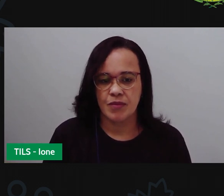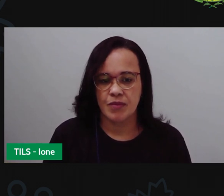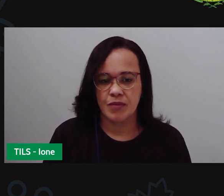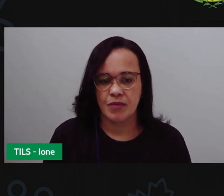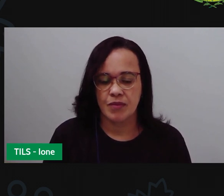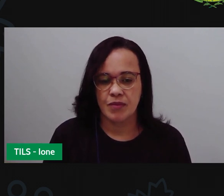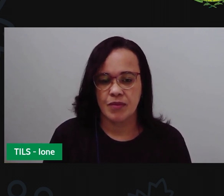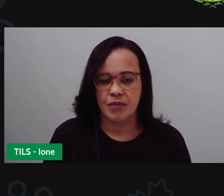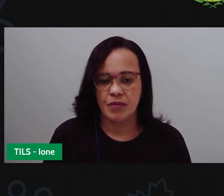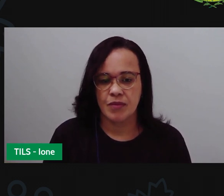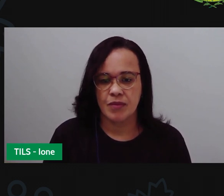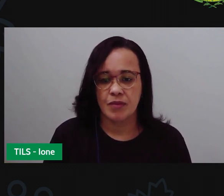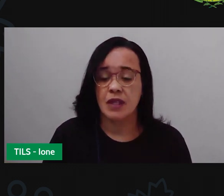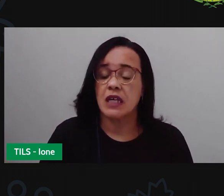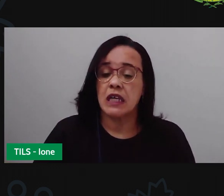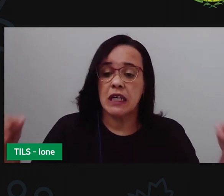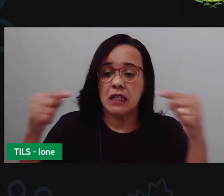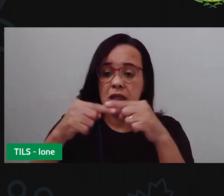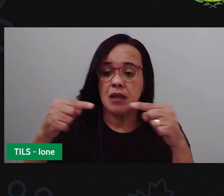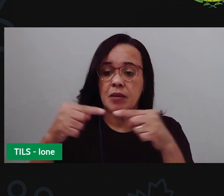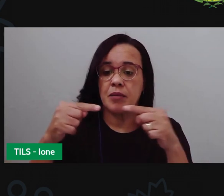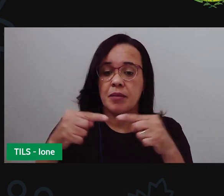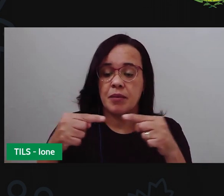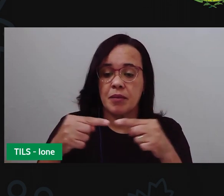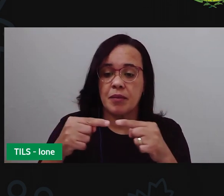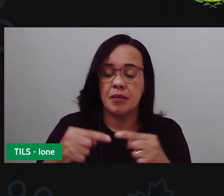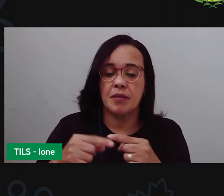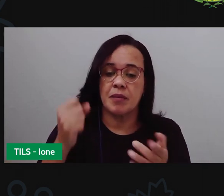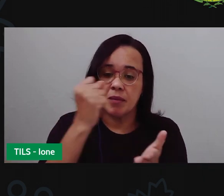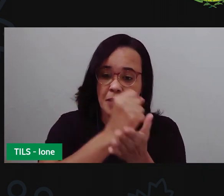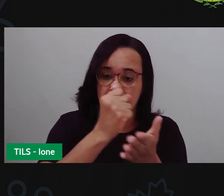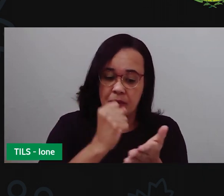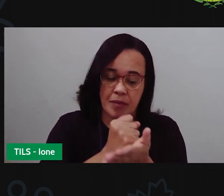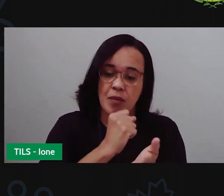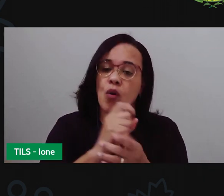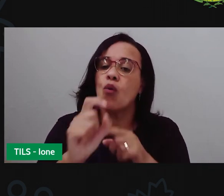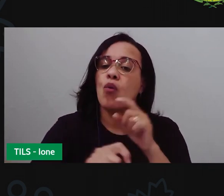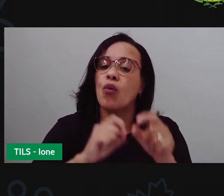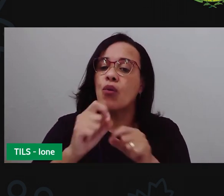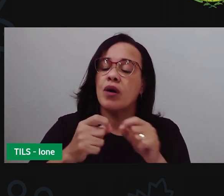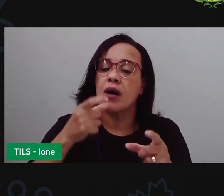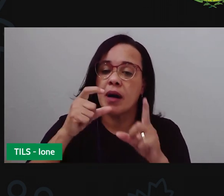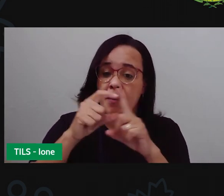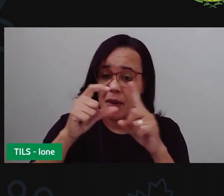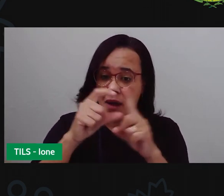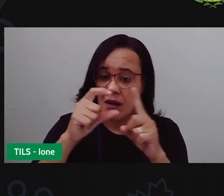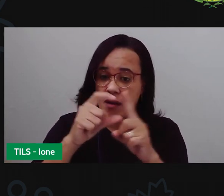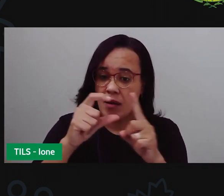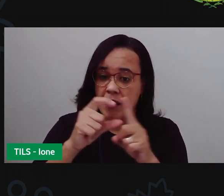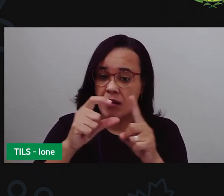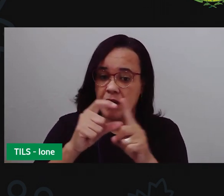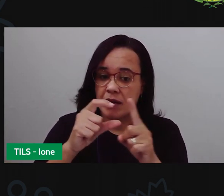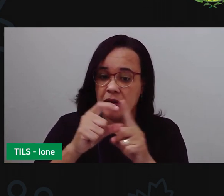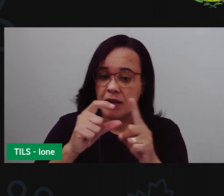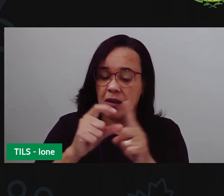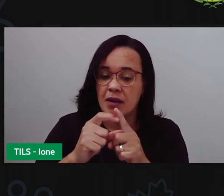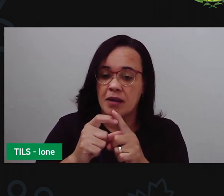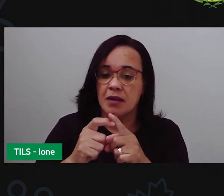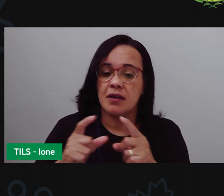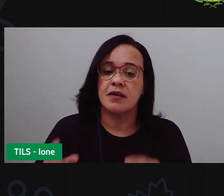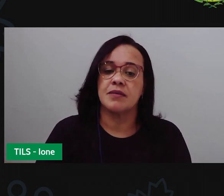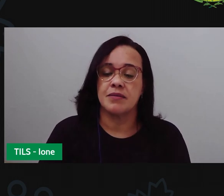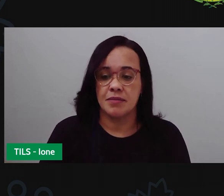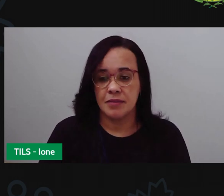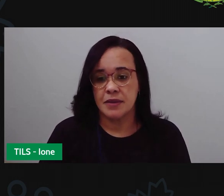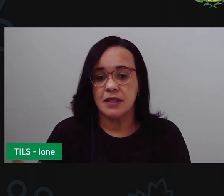as... as... as... que estão vinendo, tá? E agora, eu vou retomar com vocês